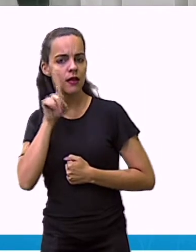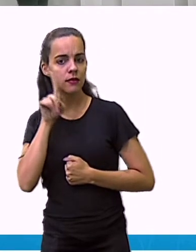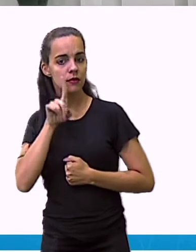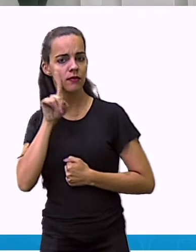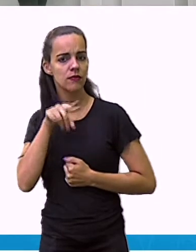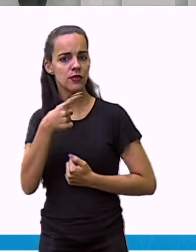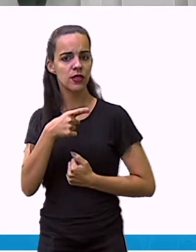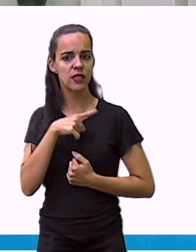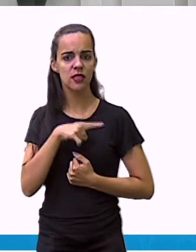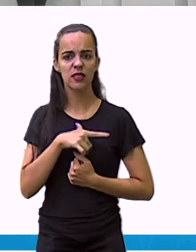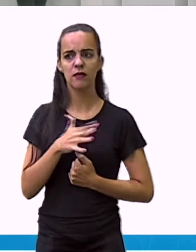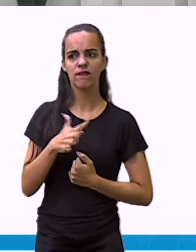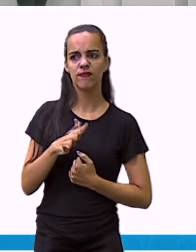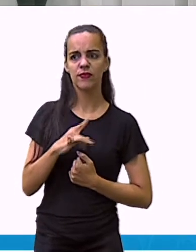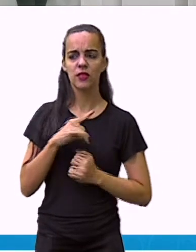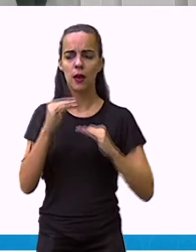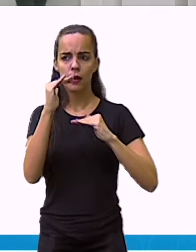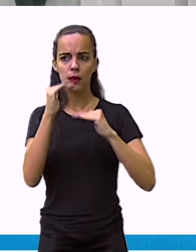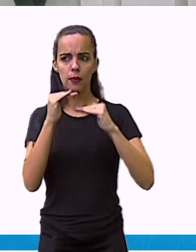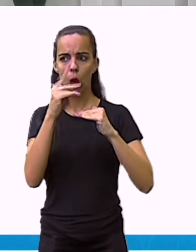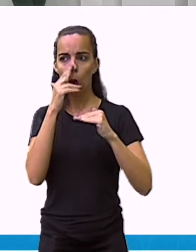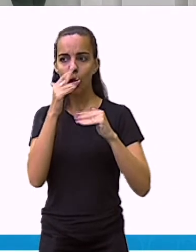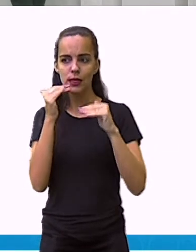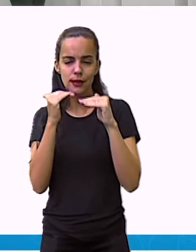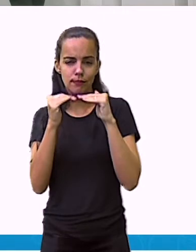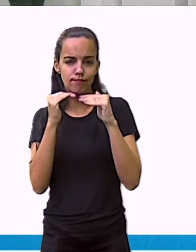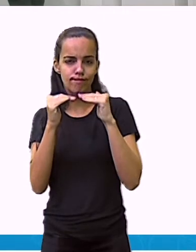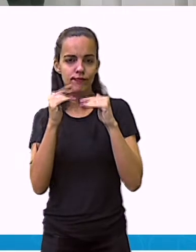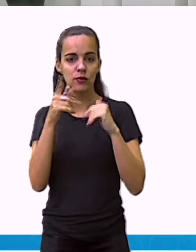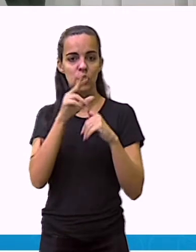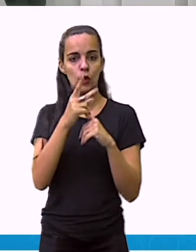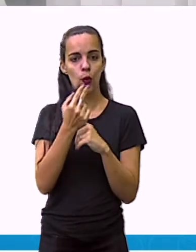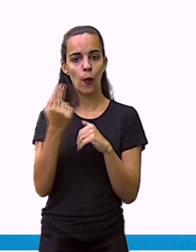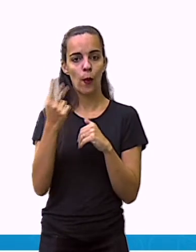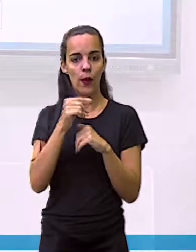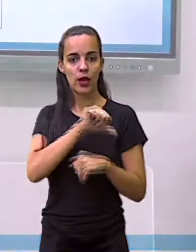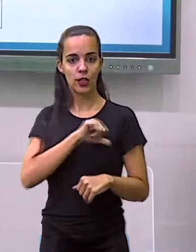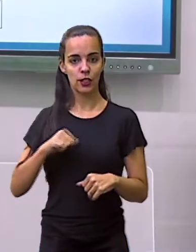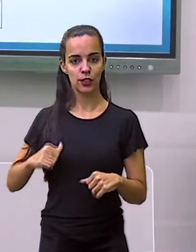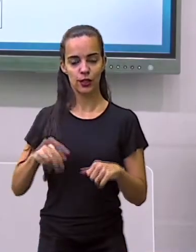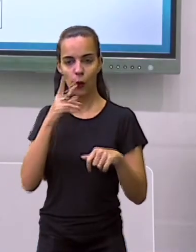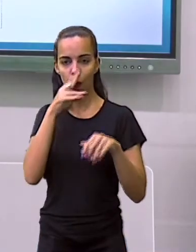Próximas umas das outras. Então ela está ali a quase a mesma quantidade.